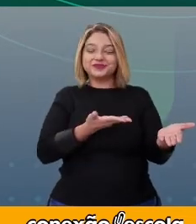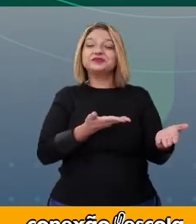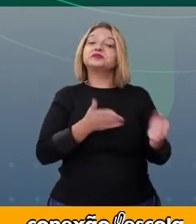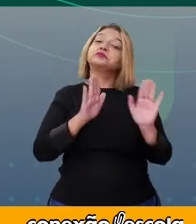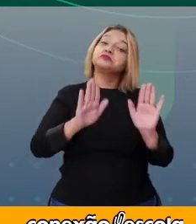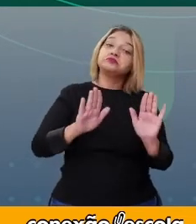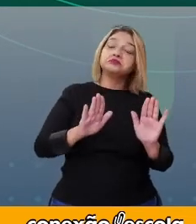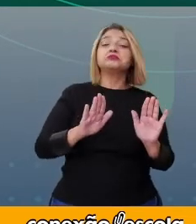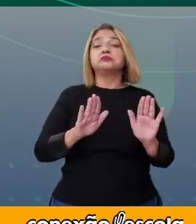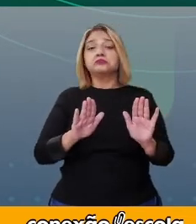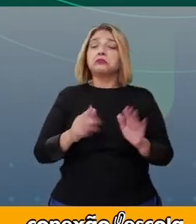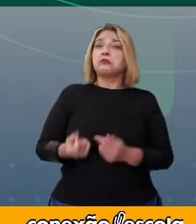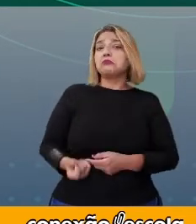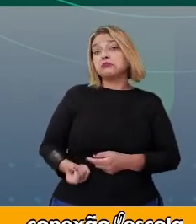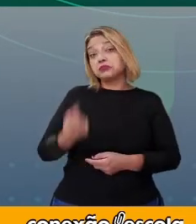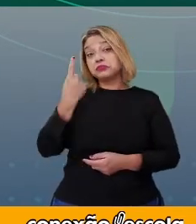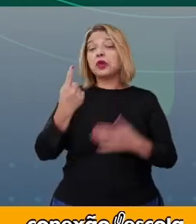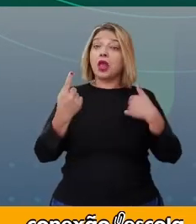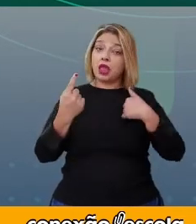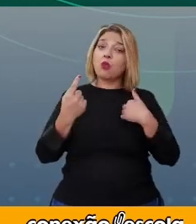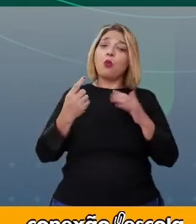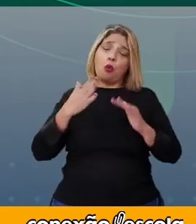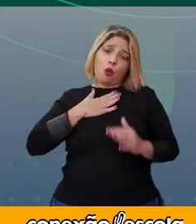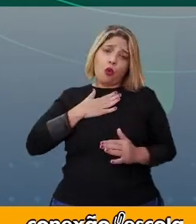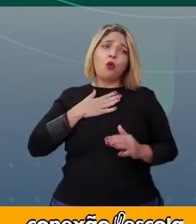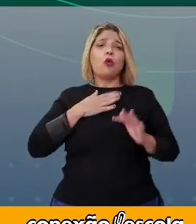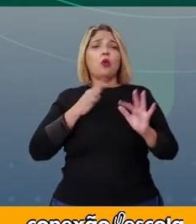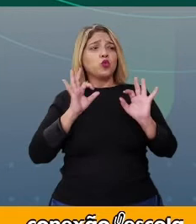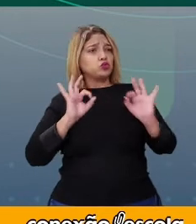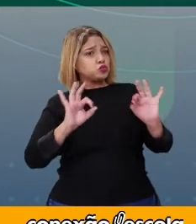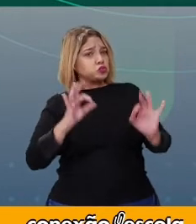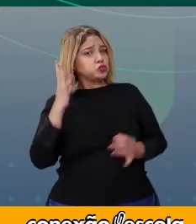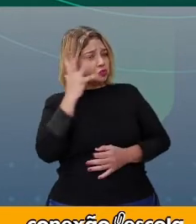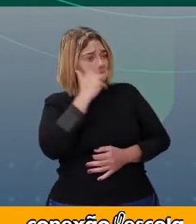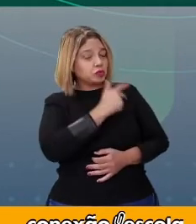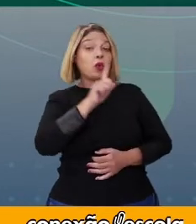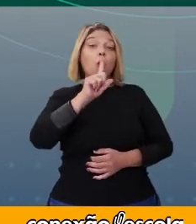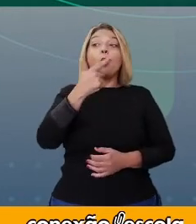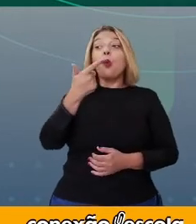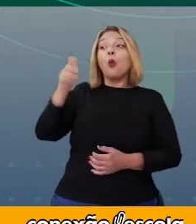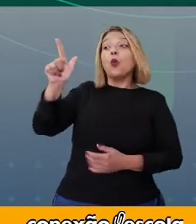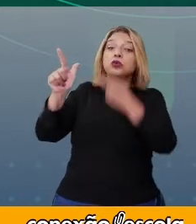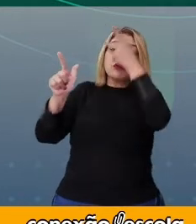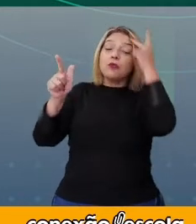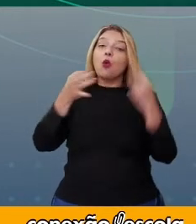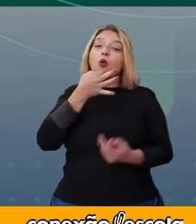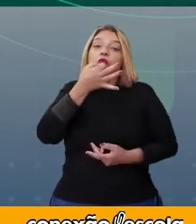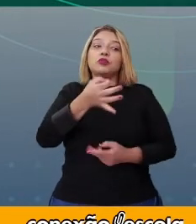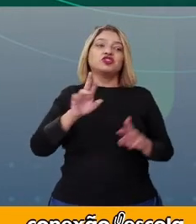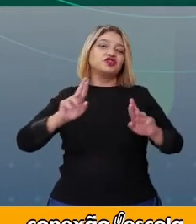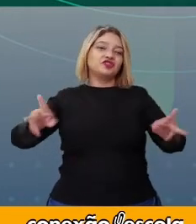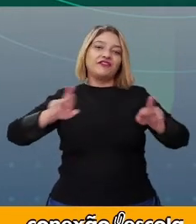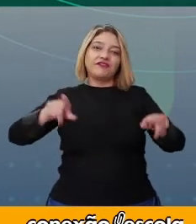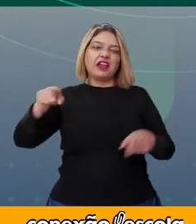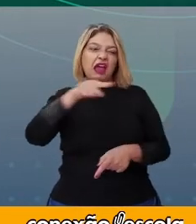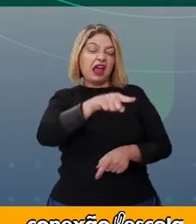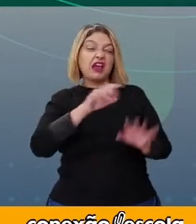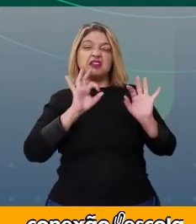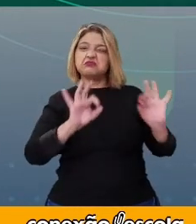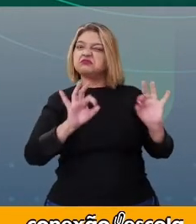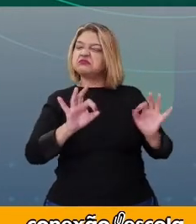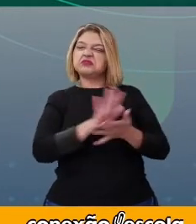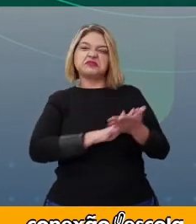De repente, eu achei os presentes luxuosos, mas uma outra pessoa não achou nada de luxo naqueles